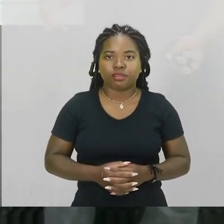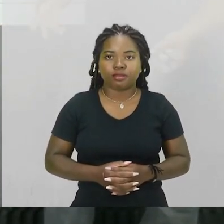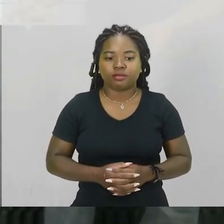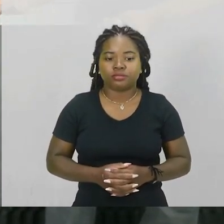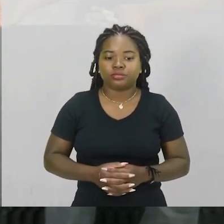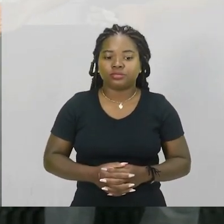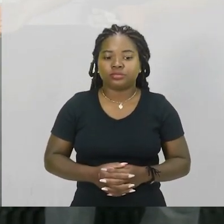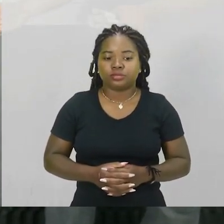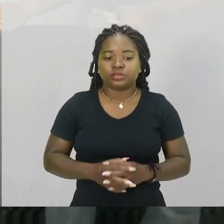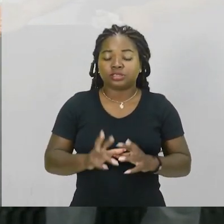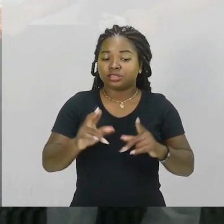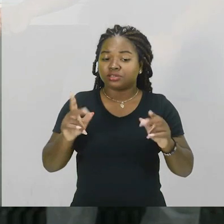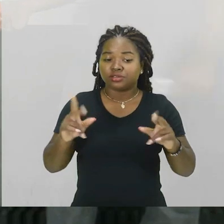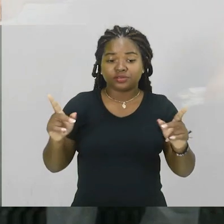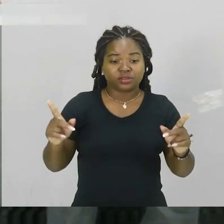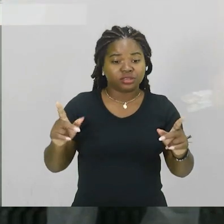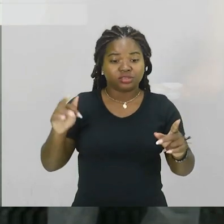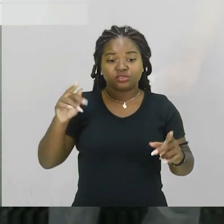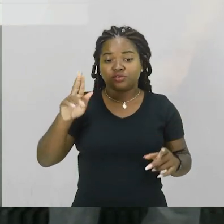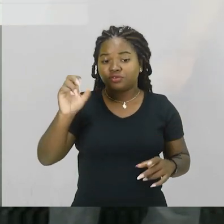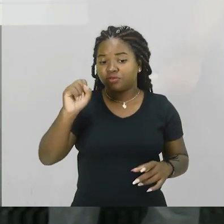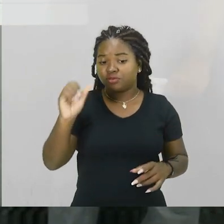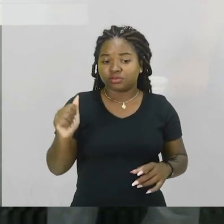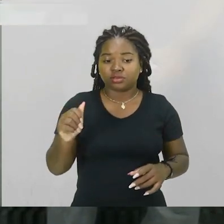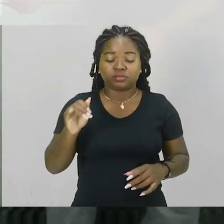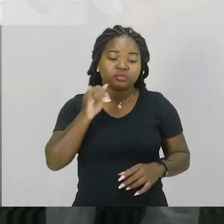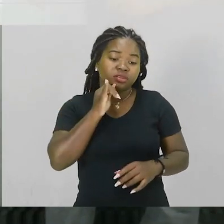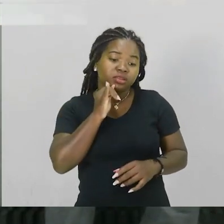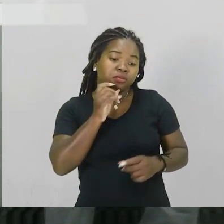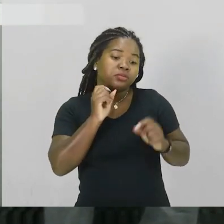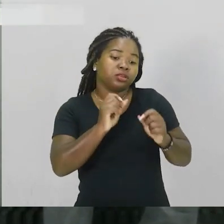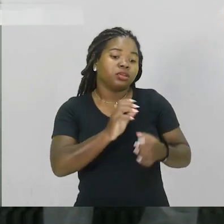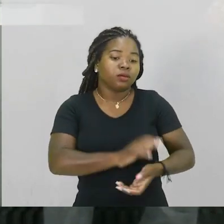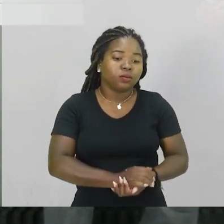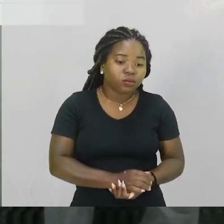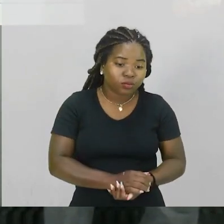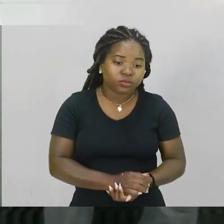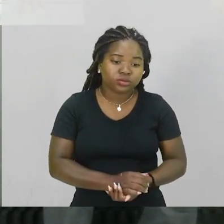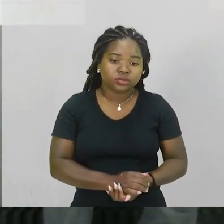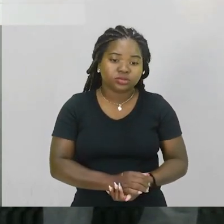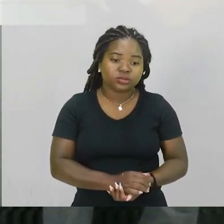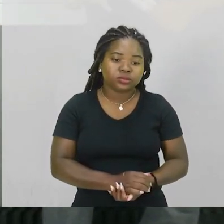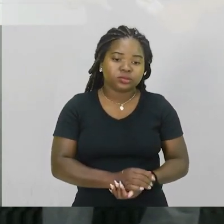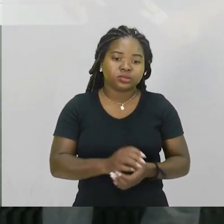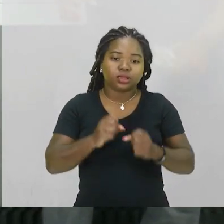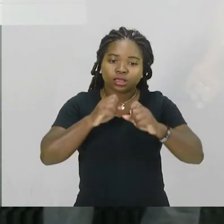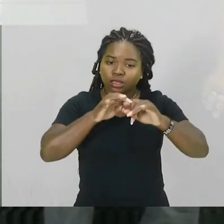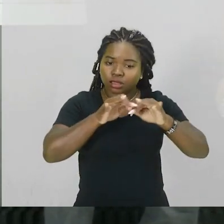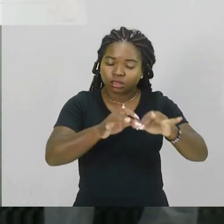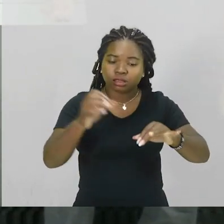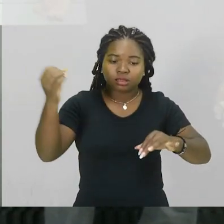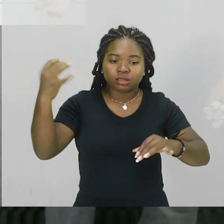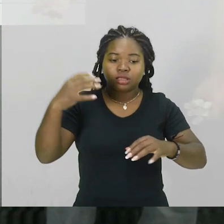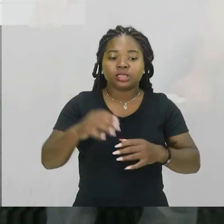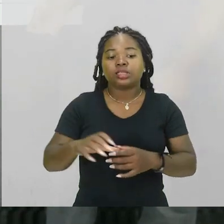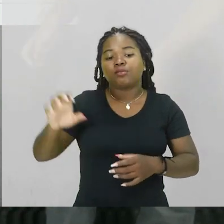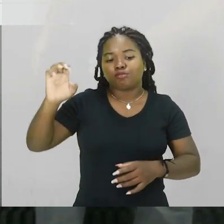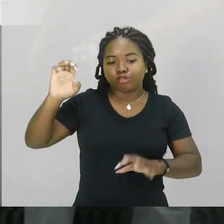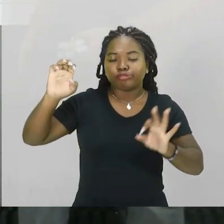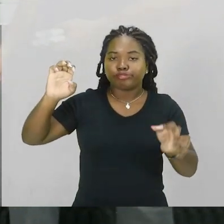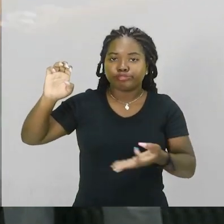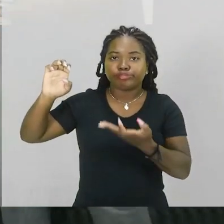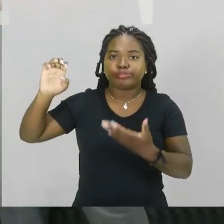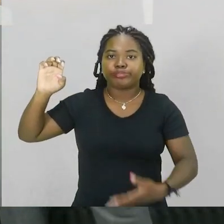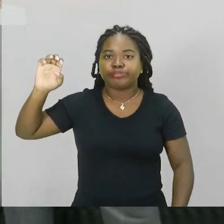de difusão de reflexão difusa tá certo? por exemplo em que nós temos o espalhamento dessa luz quando ela bate não é isso que acontece então a letra E